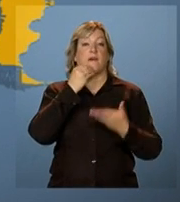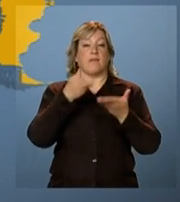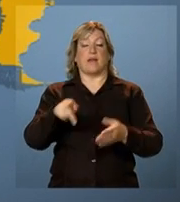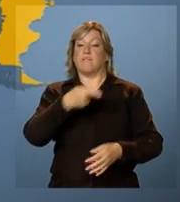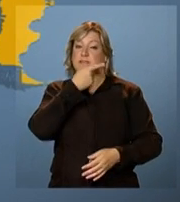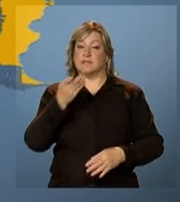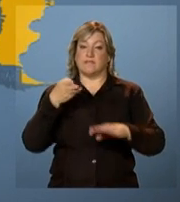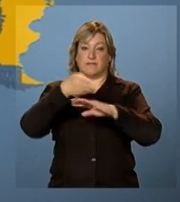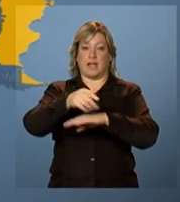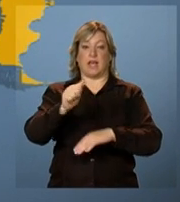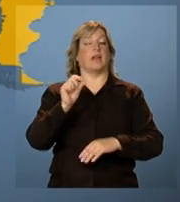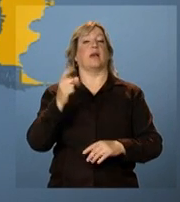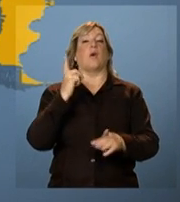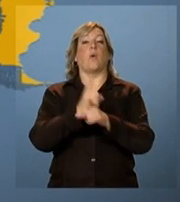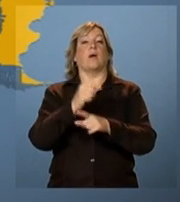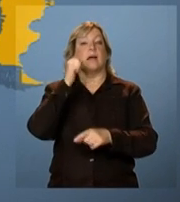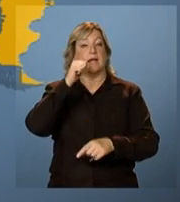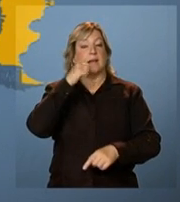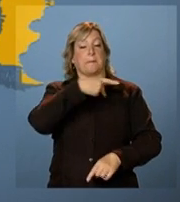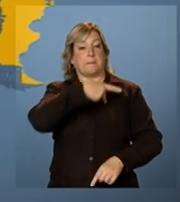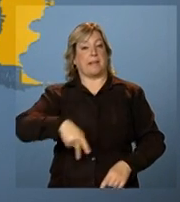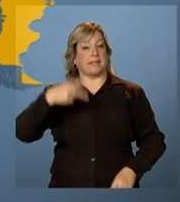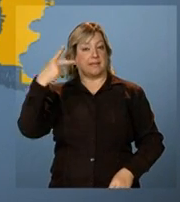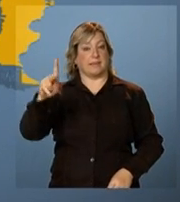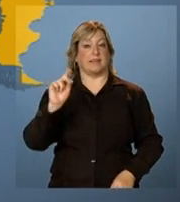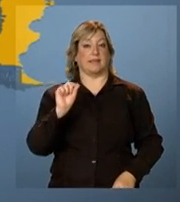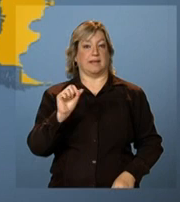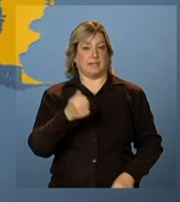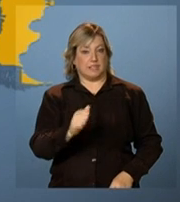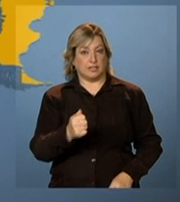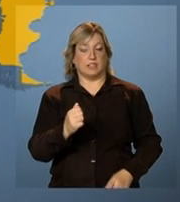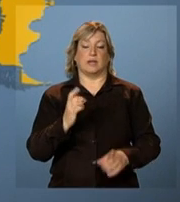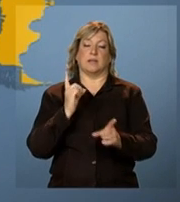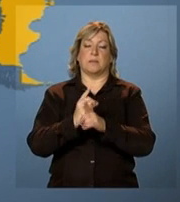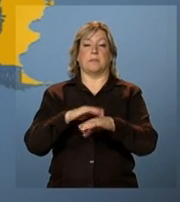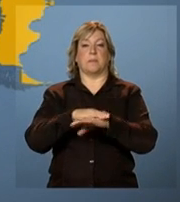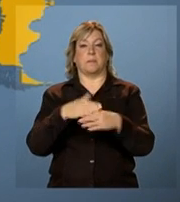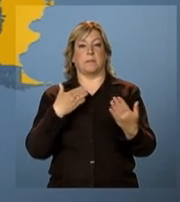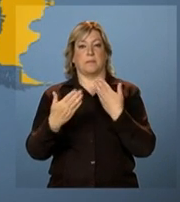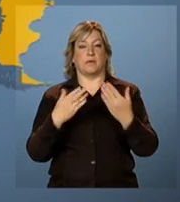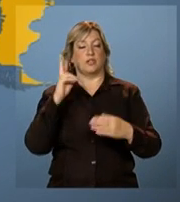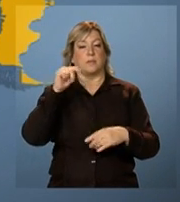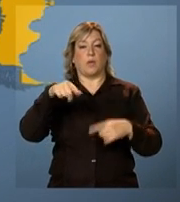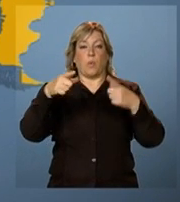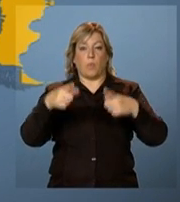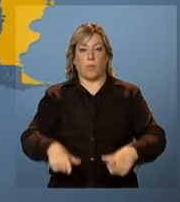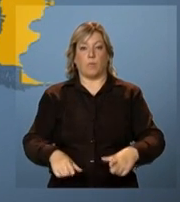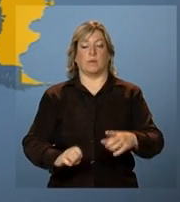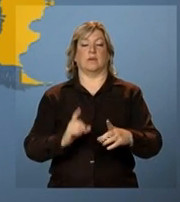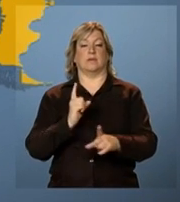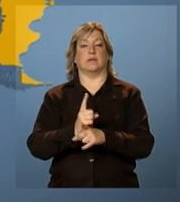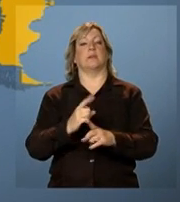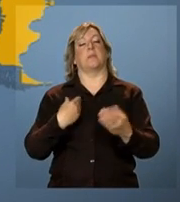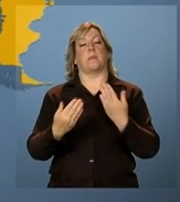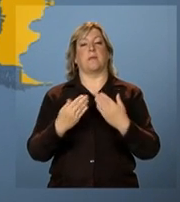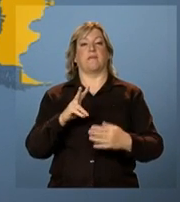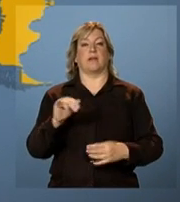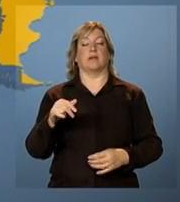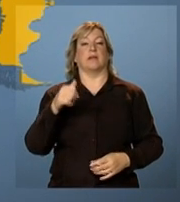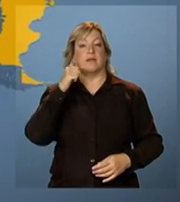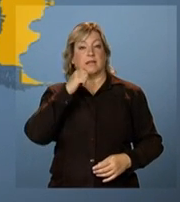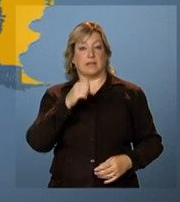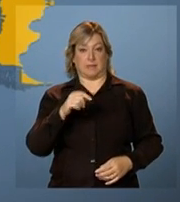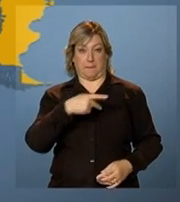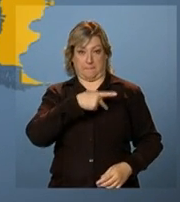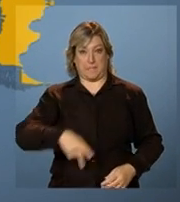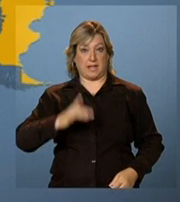Argentina para encontrar a presidenta Cristina Kirchner no próprio local onde ocorre o encontro empresarial. Cristina